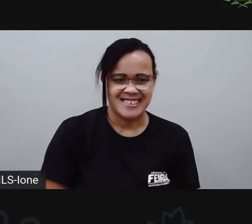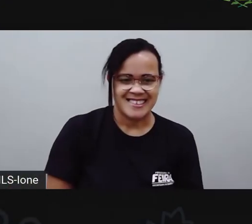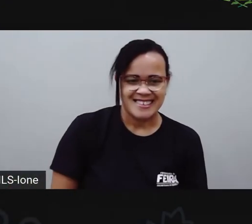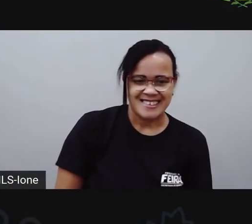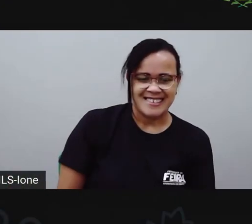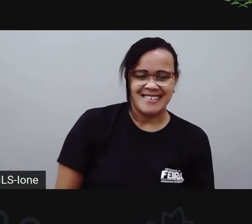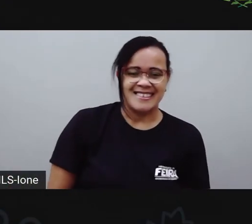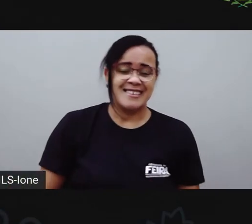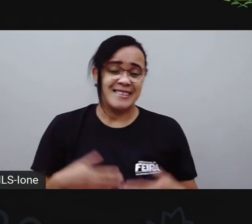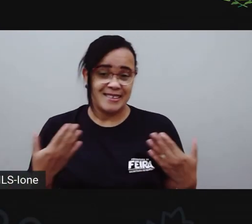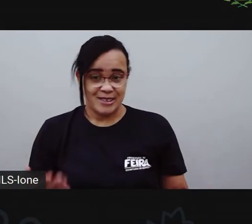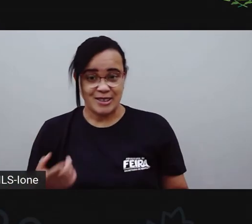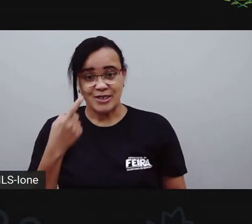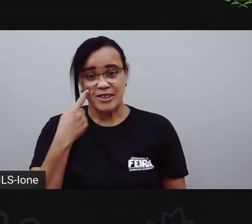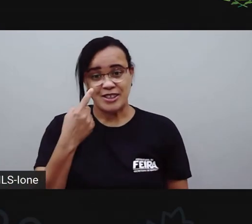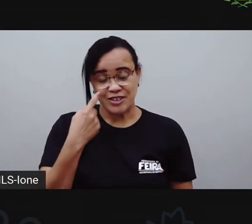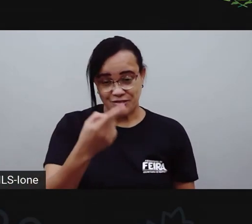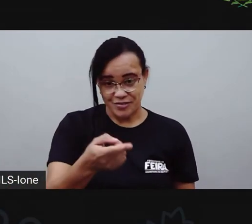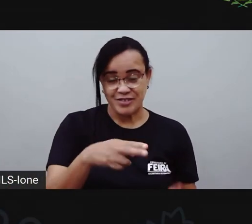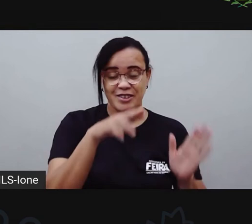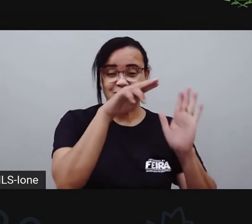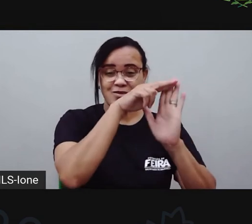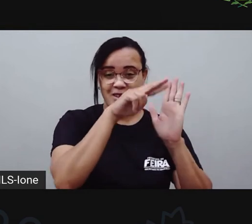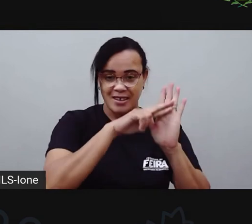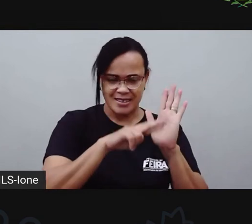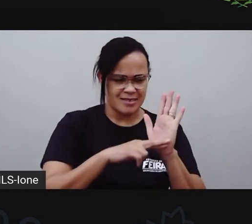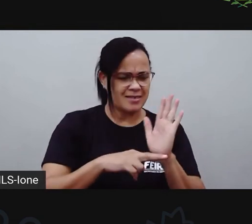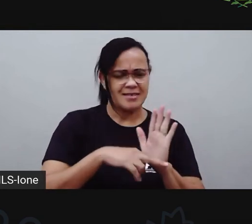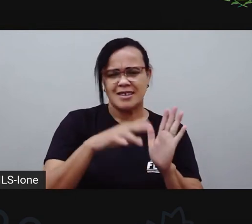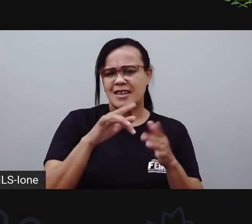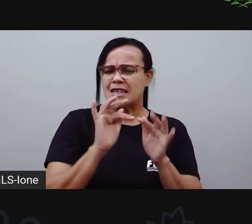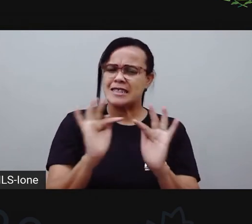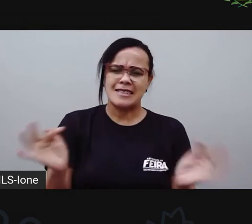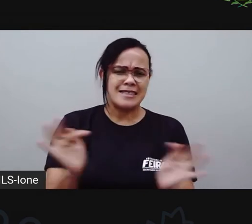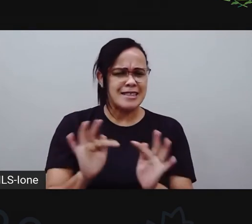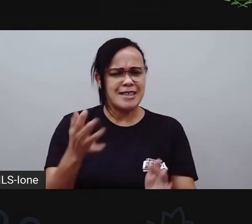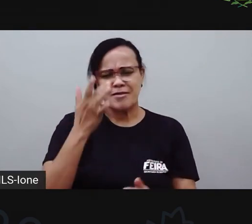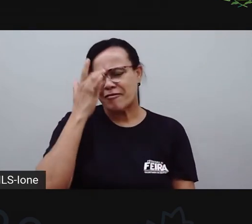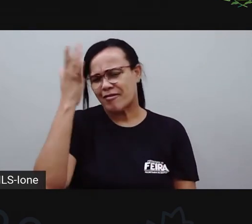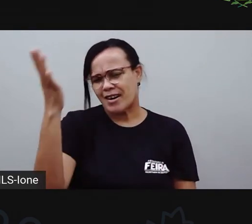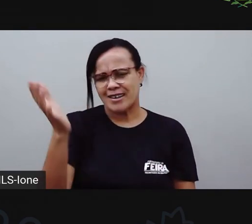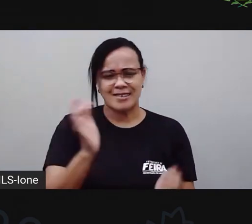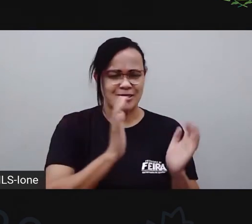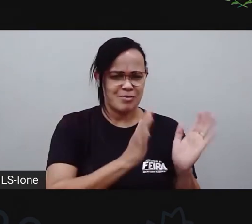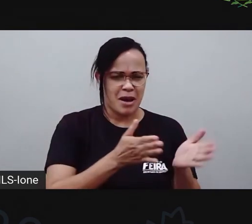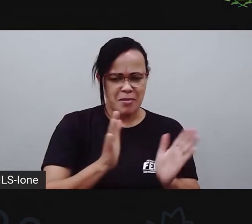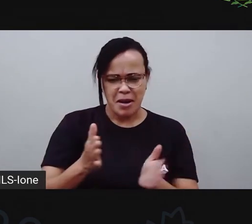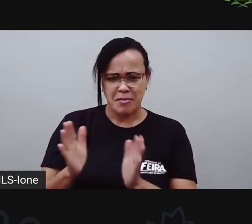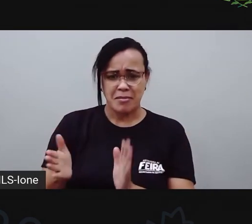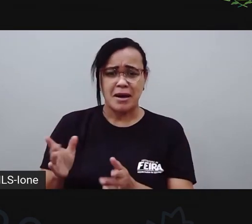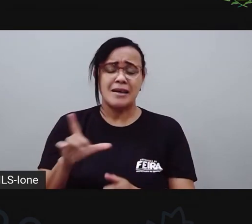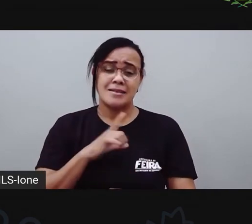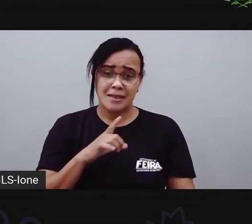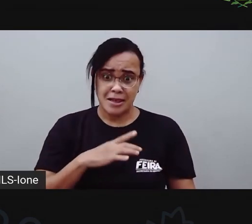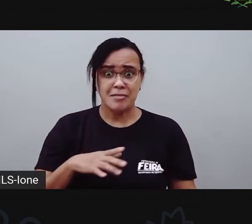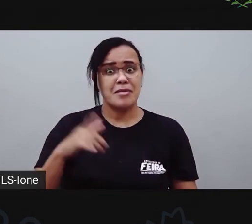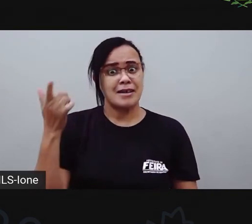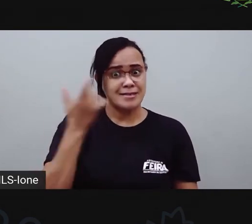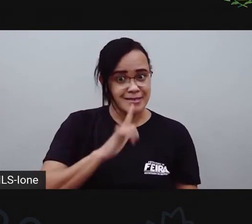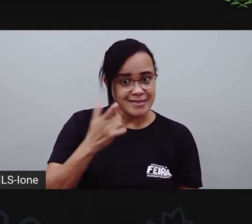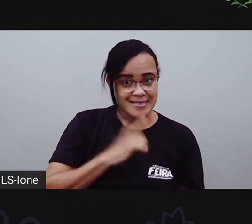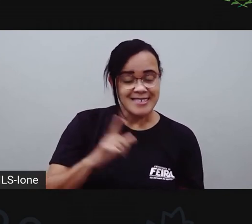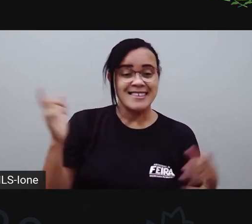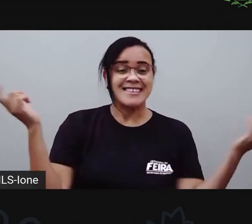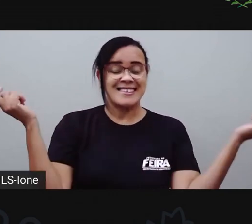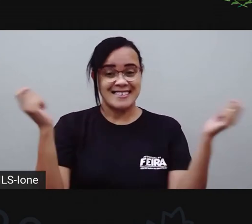Então, a gente viu que é uma receita simples, né? Fácil de fazer. Tem várias etapas, mas vocês conseguem fazer ela, né? A PRO quer